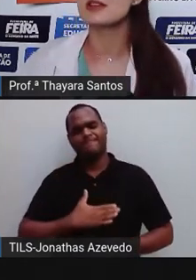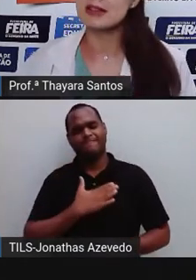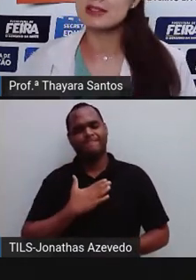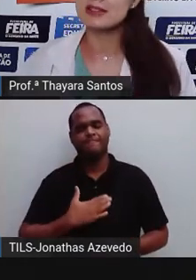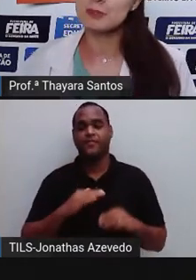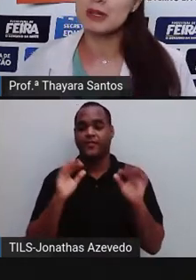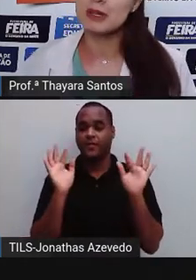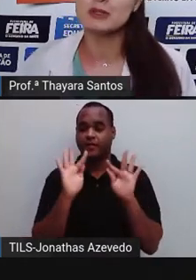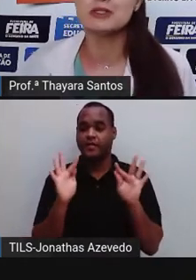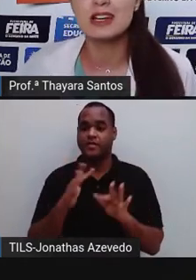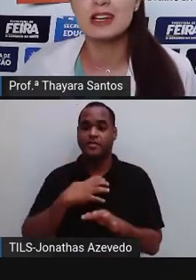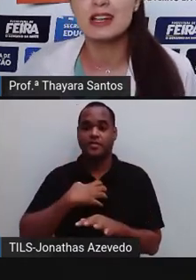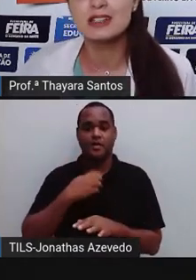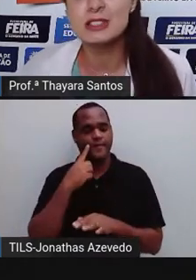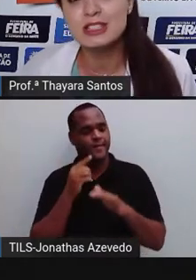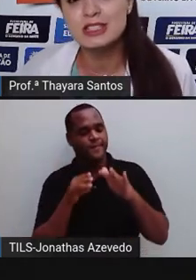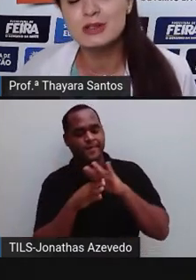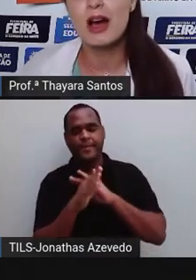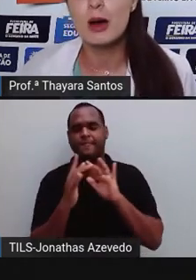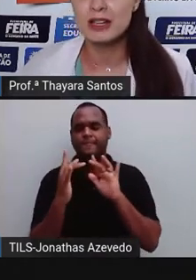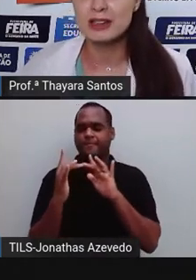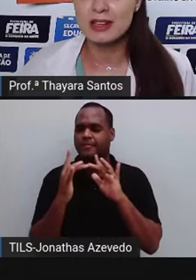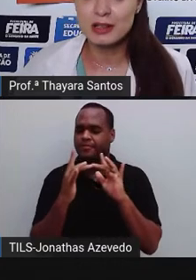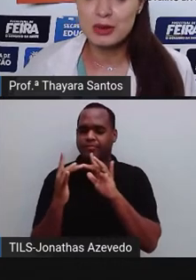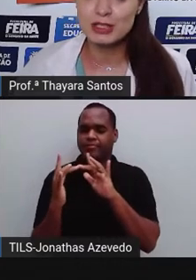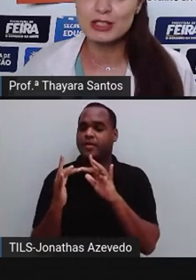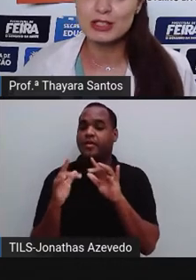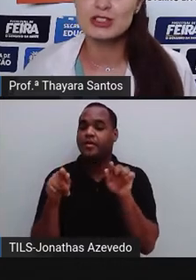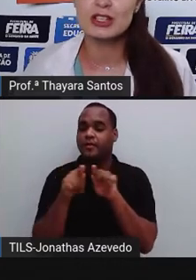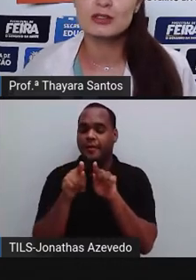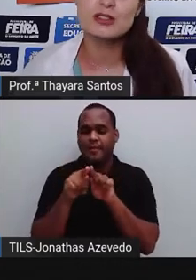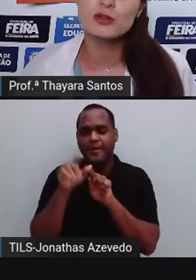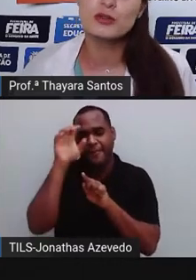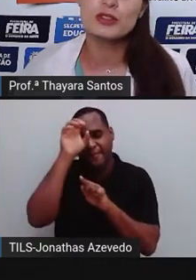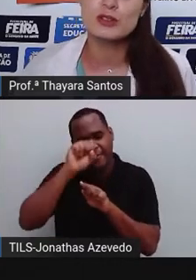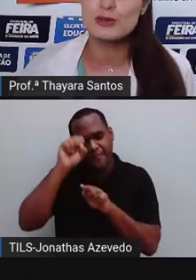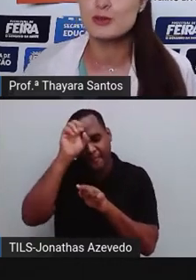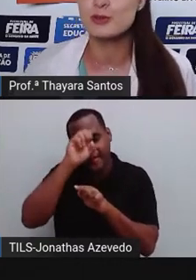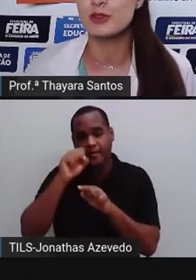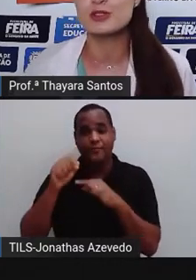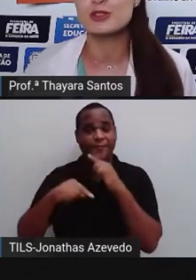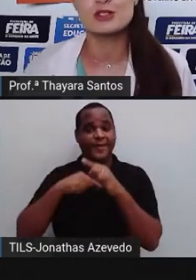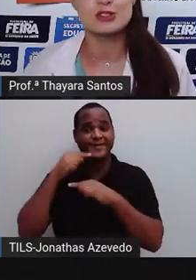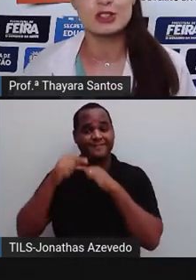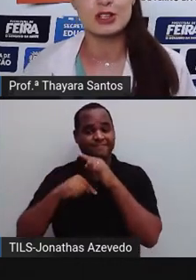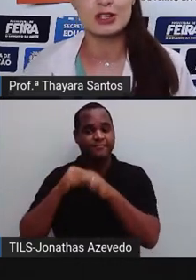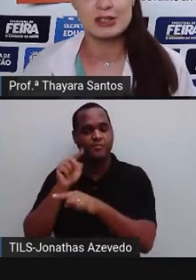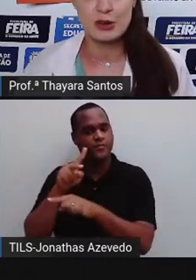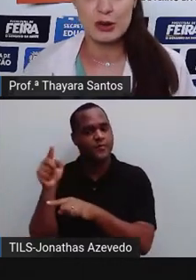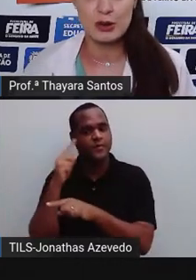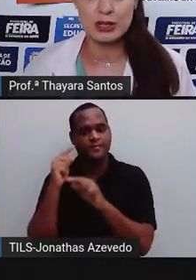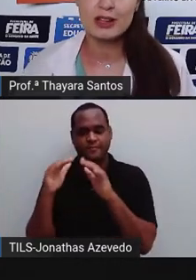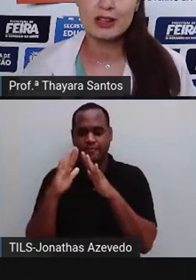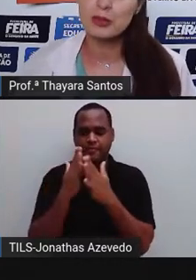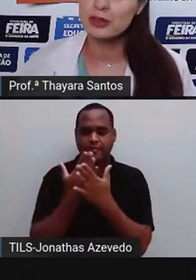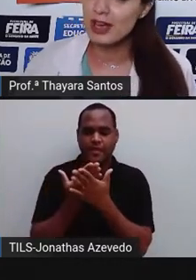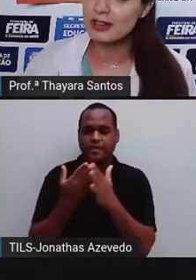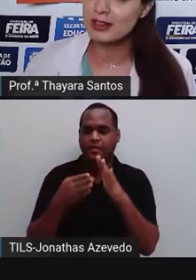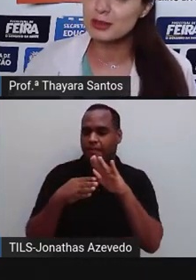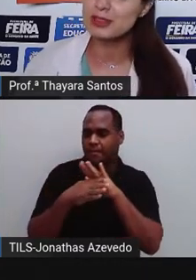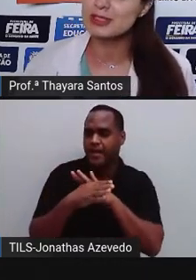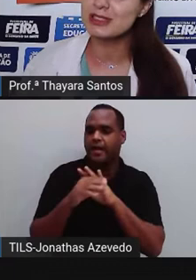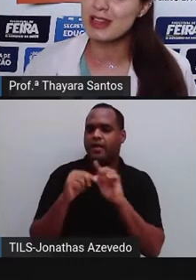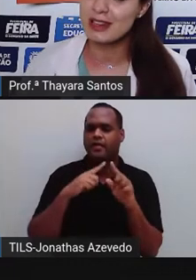vocês estão aí participando, interagindo, aprendendo com a gente, tirando as dúvidas com os professores quando chegam na escola. Então muito